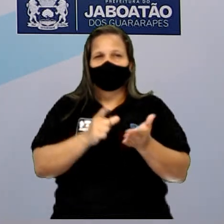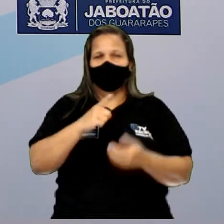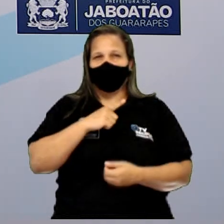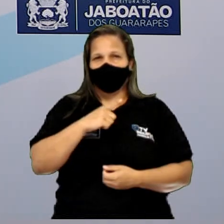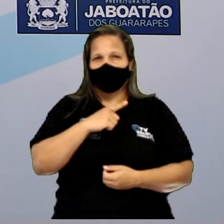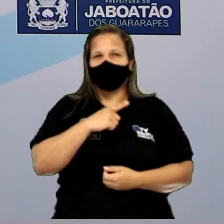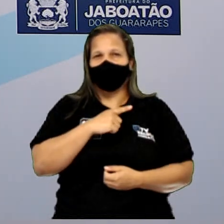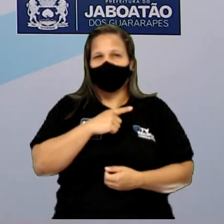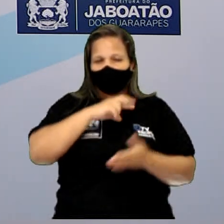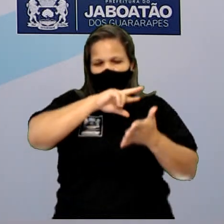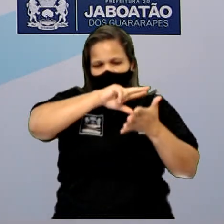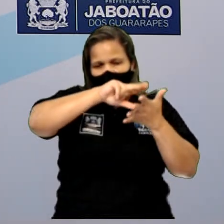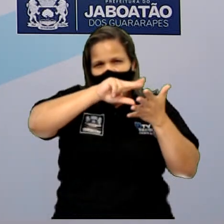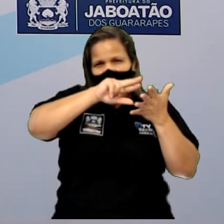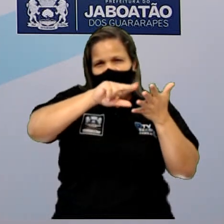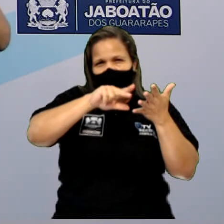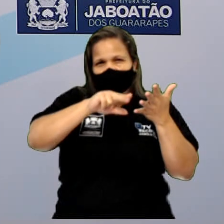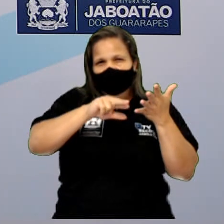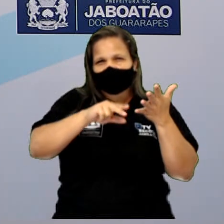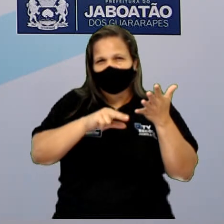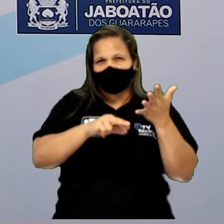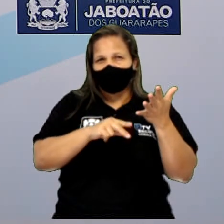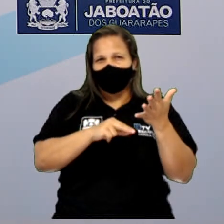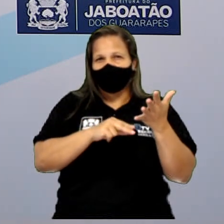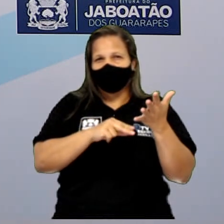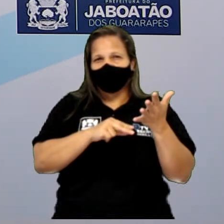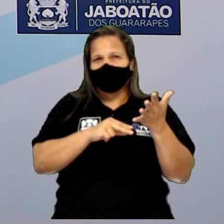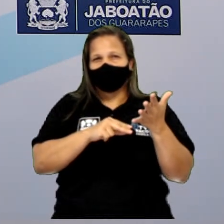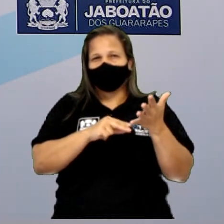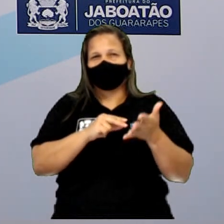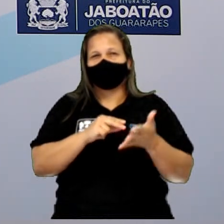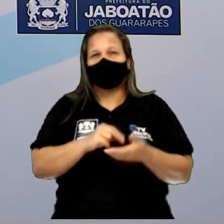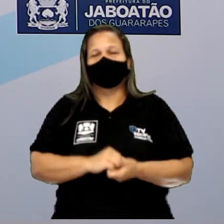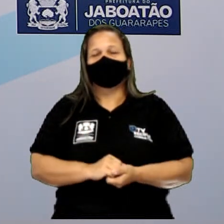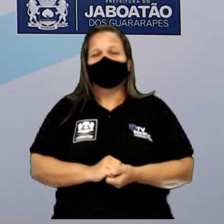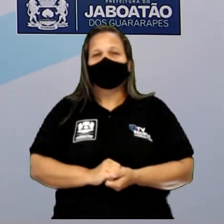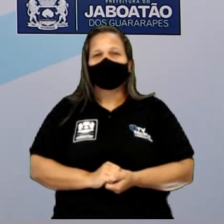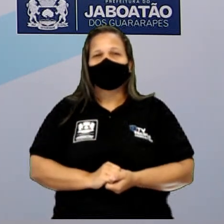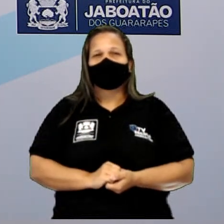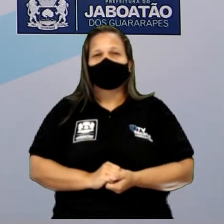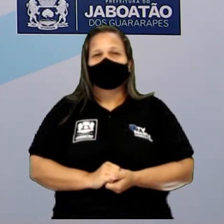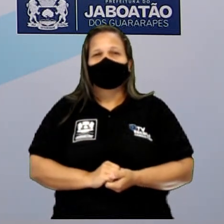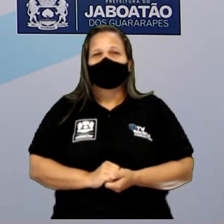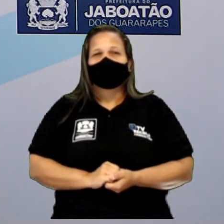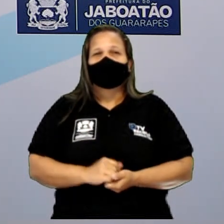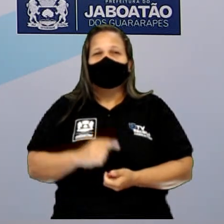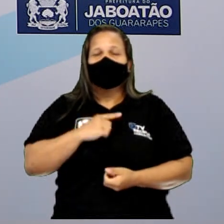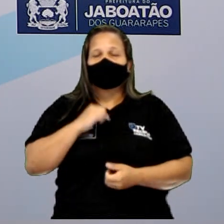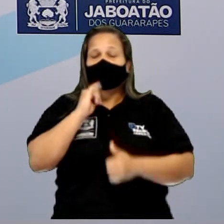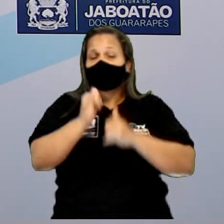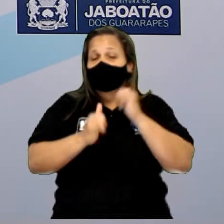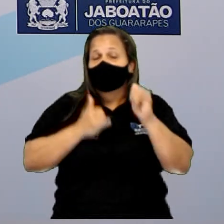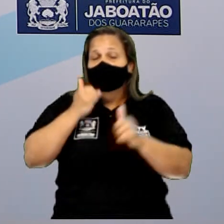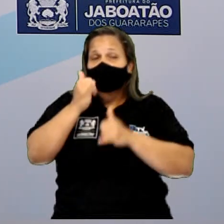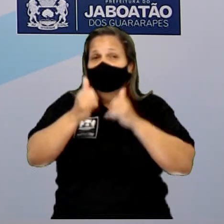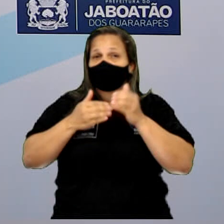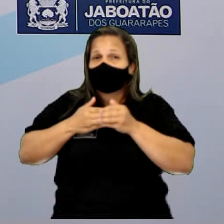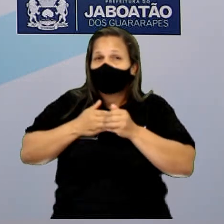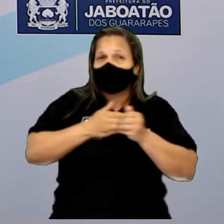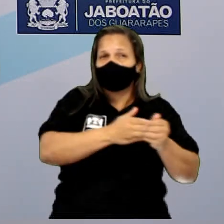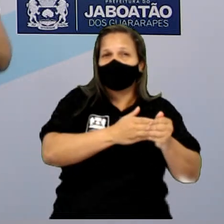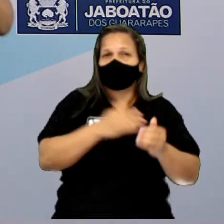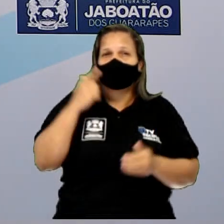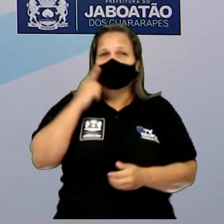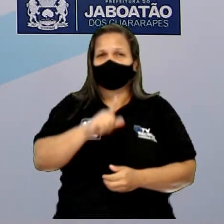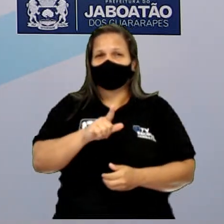substâncias que são chamadas de eletrólitos, né? Ou seja, que deixa a corrente elétrica passar, certo? Vamos lá.